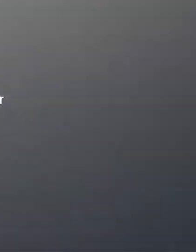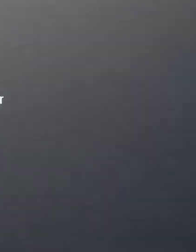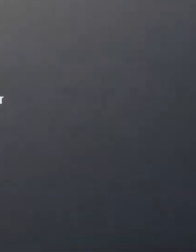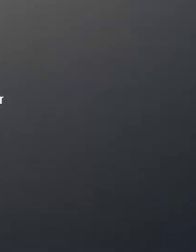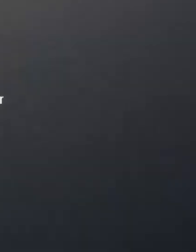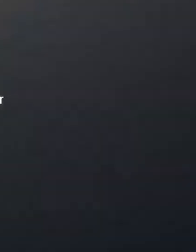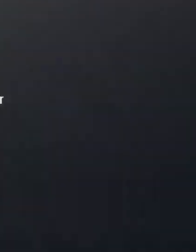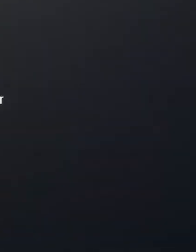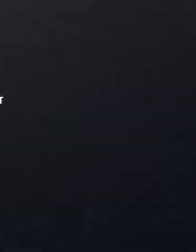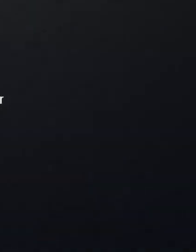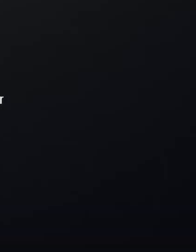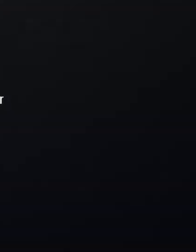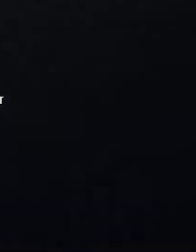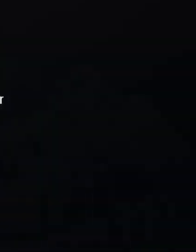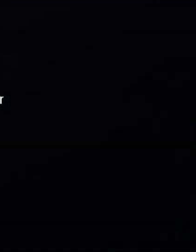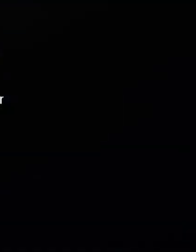fundo preto, a logo da Japan House São Paulo.